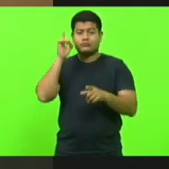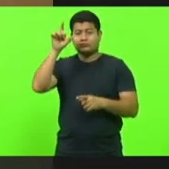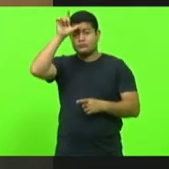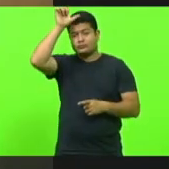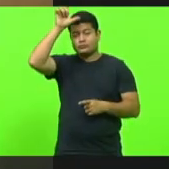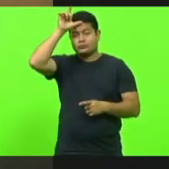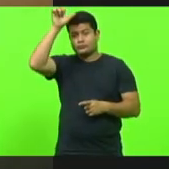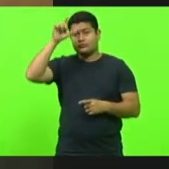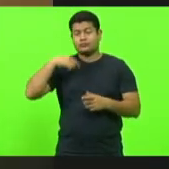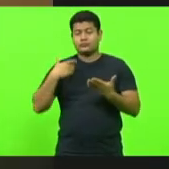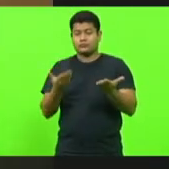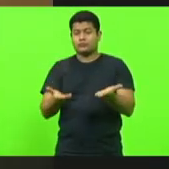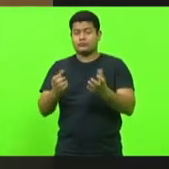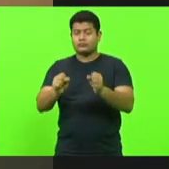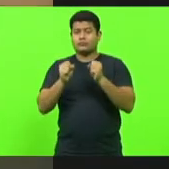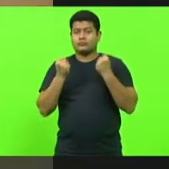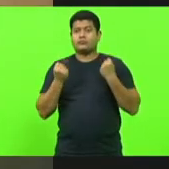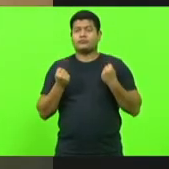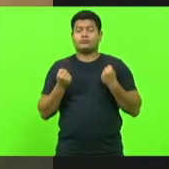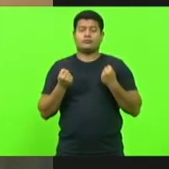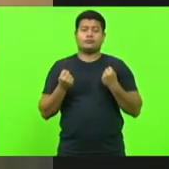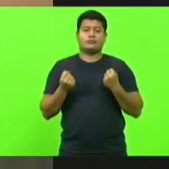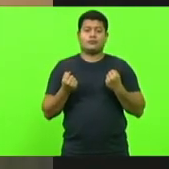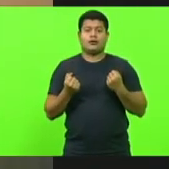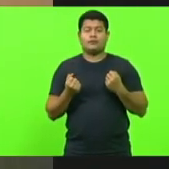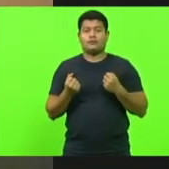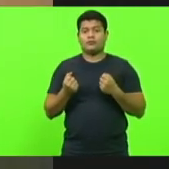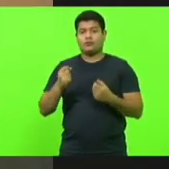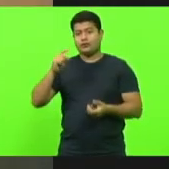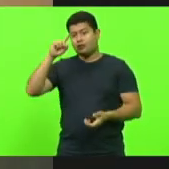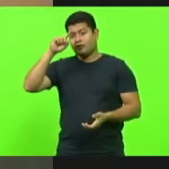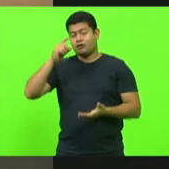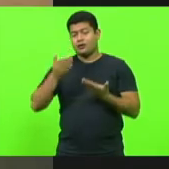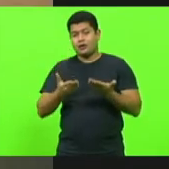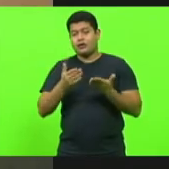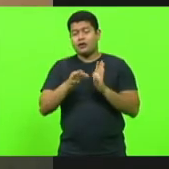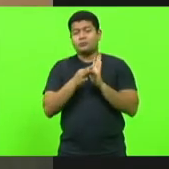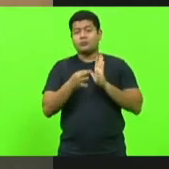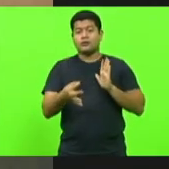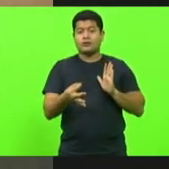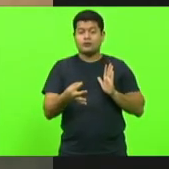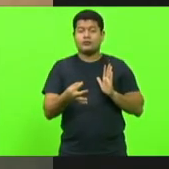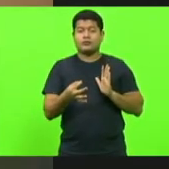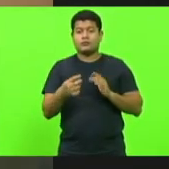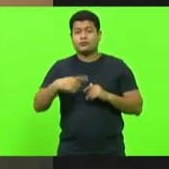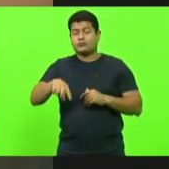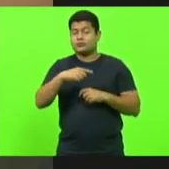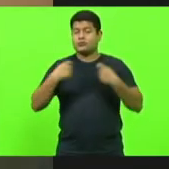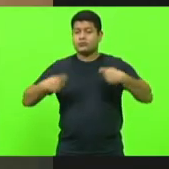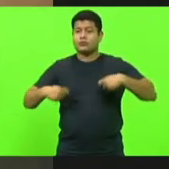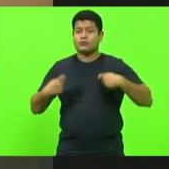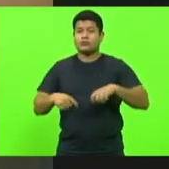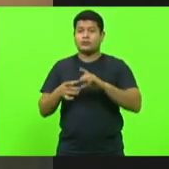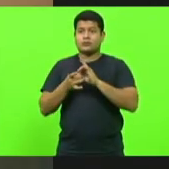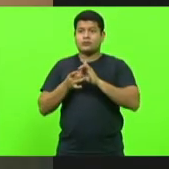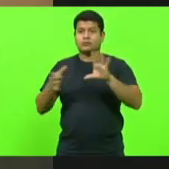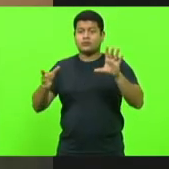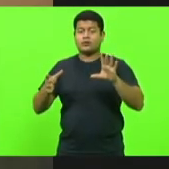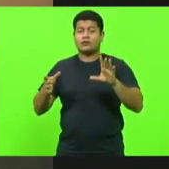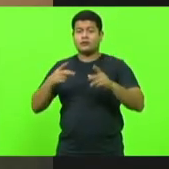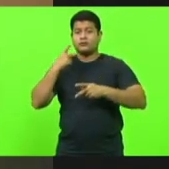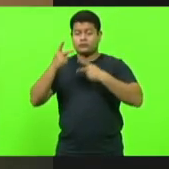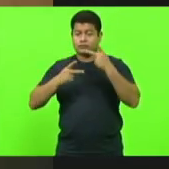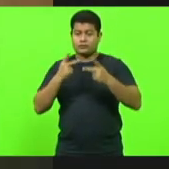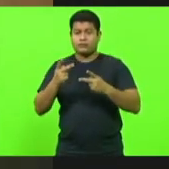defender então essa essa posição né que nós temos que ter liberdade de nos expressar porque